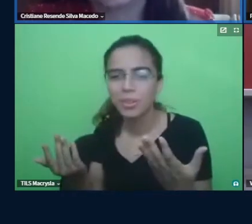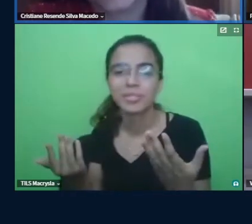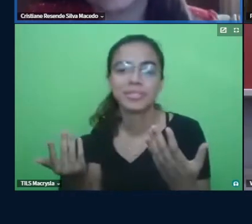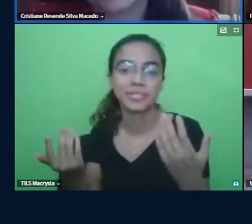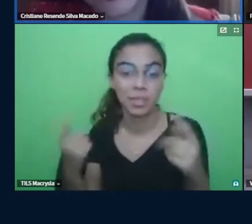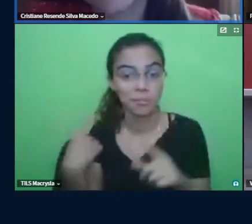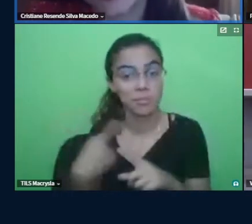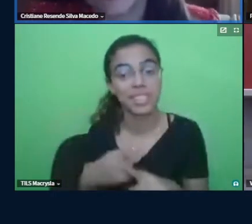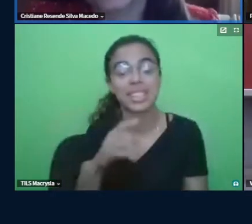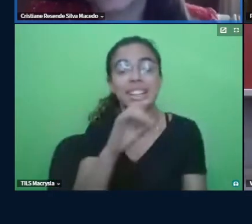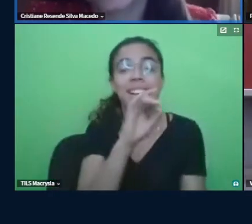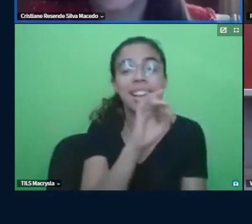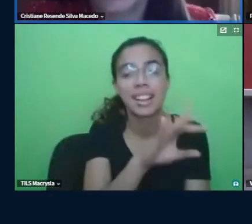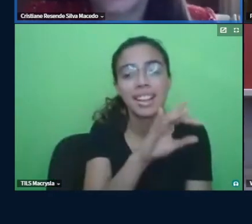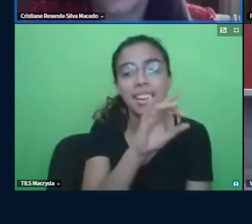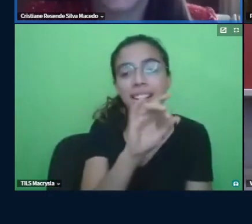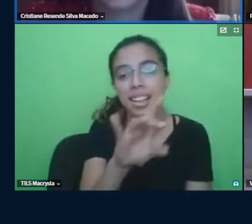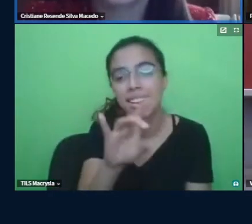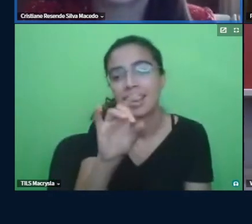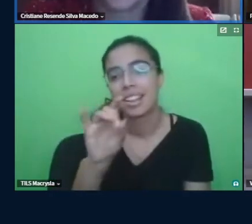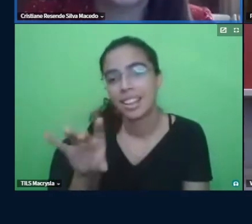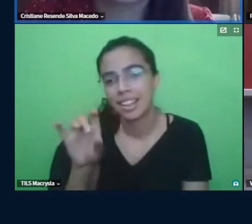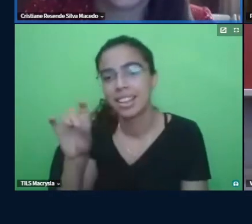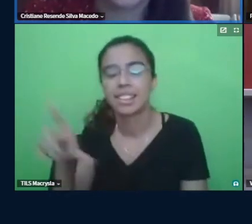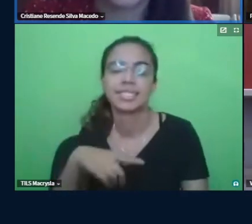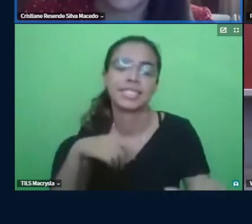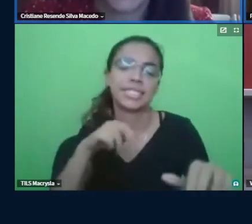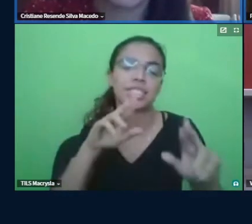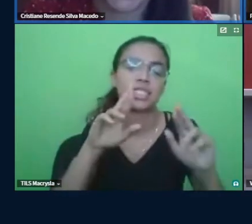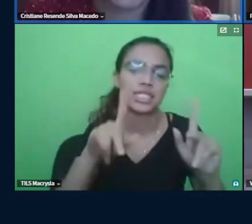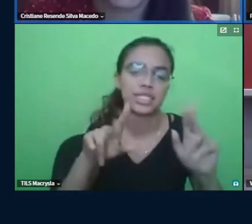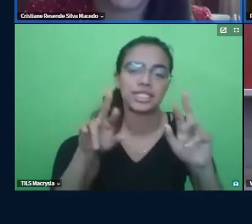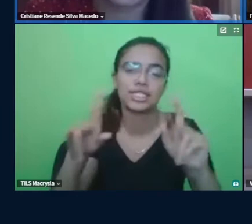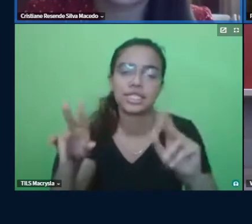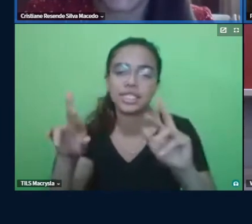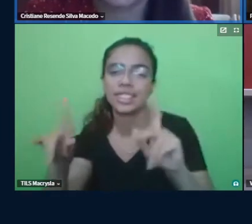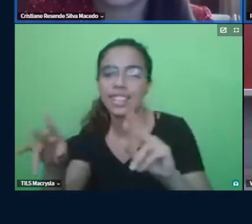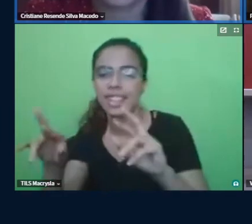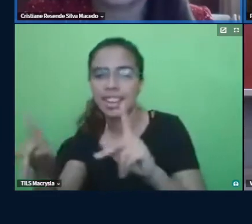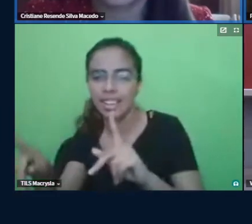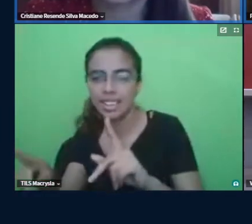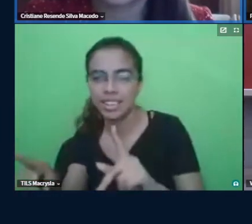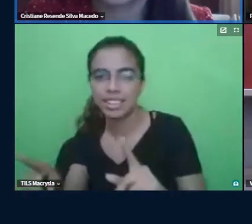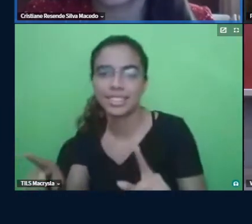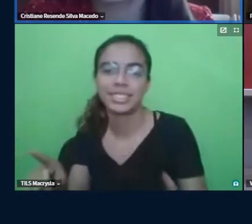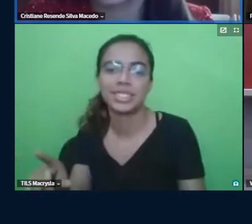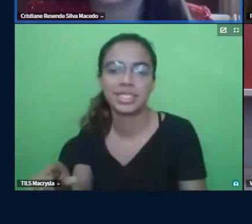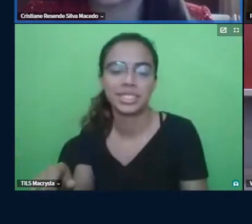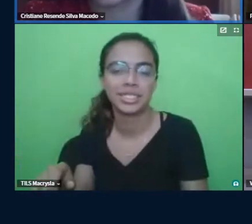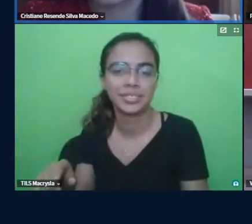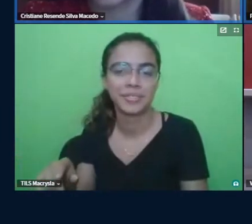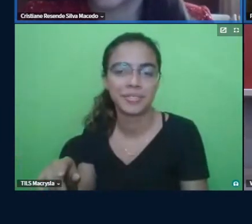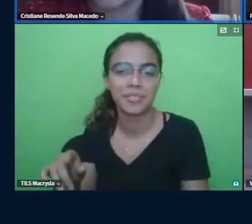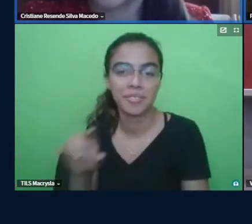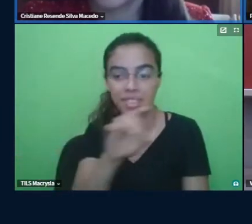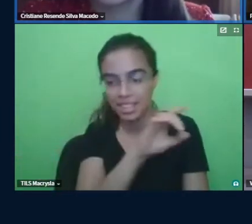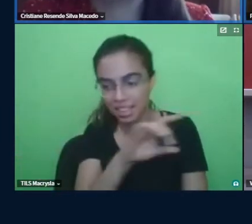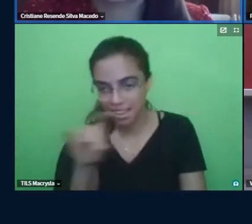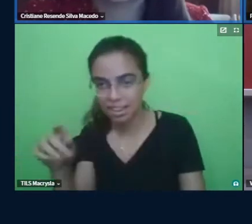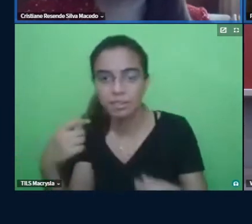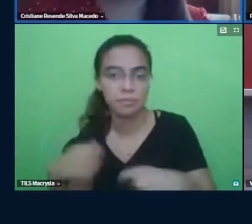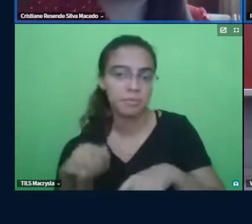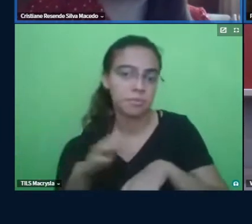a cada aluno eu vou ter que me reconstruir e a cada cada que vai me demandar mais essa atenção